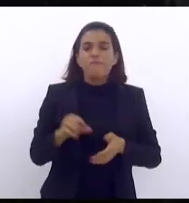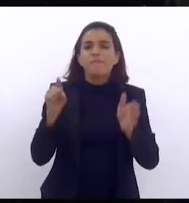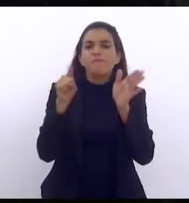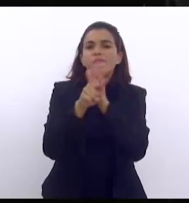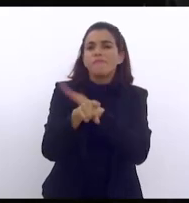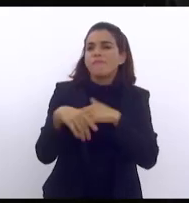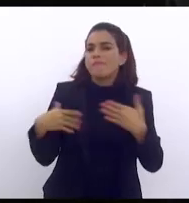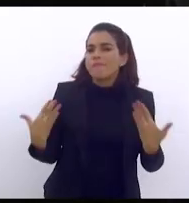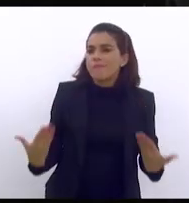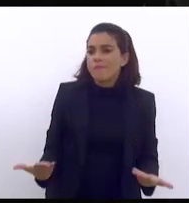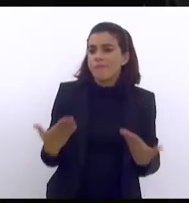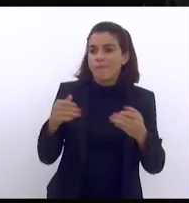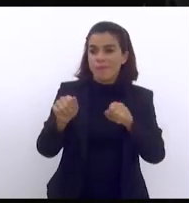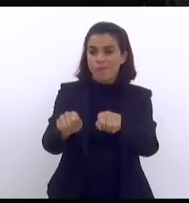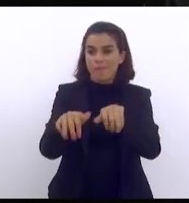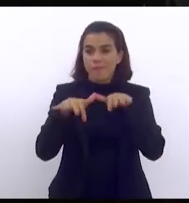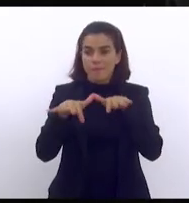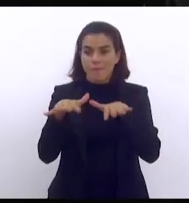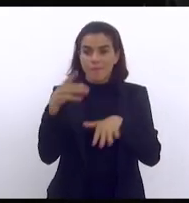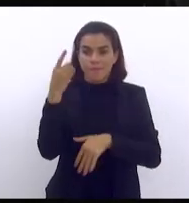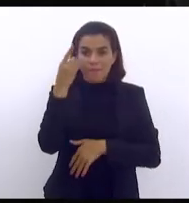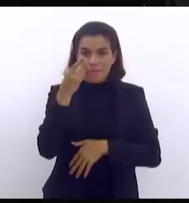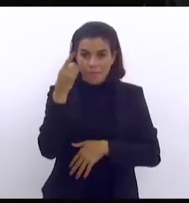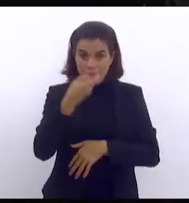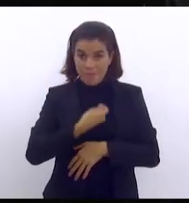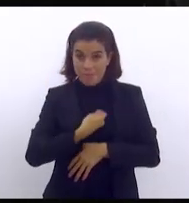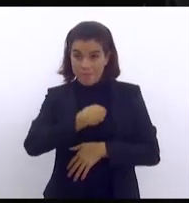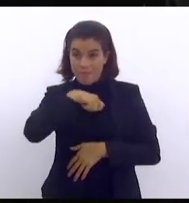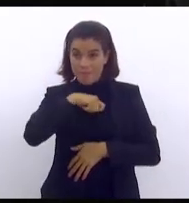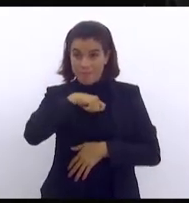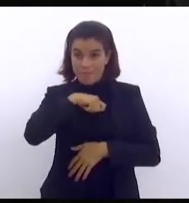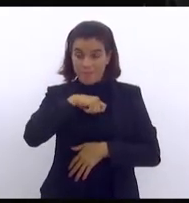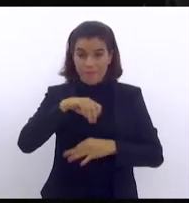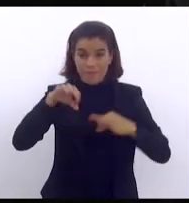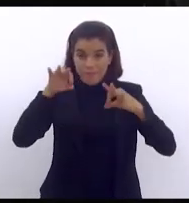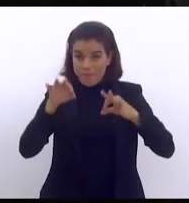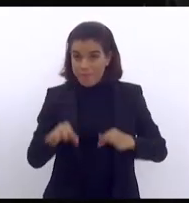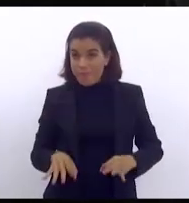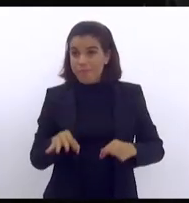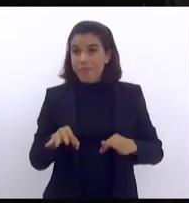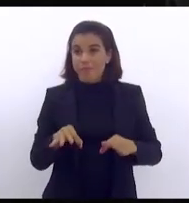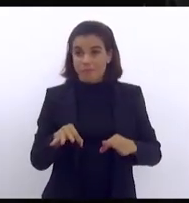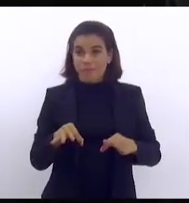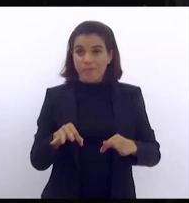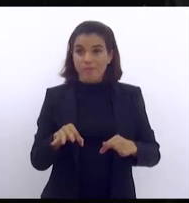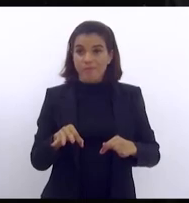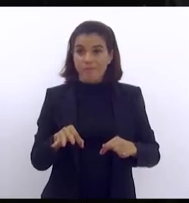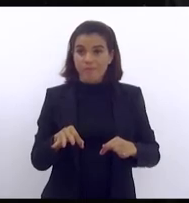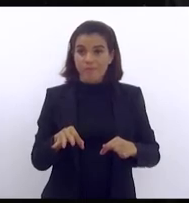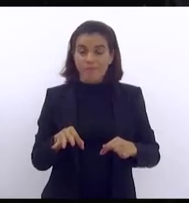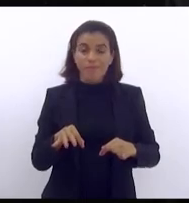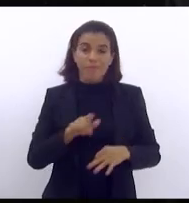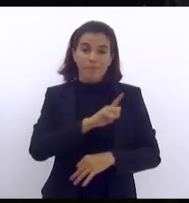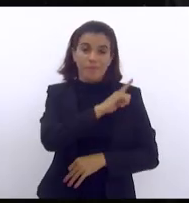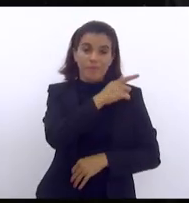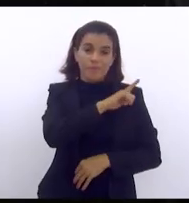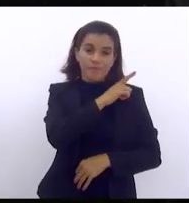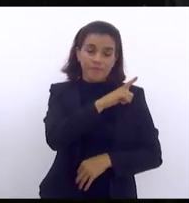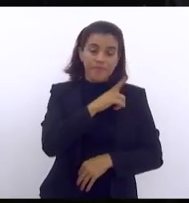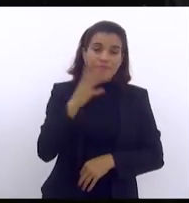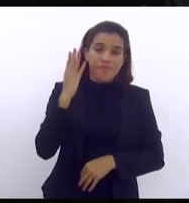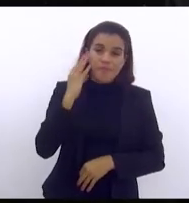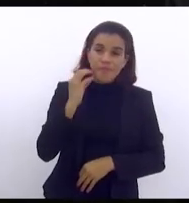que esse parlamento fiscaliza a contento a gestão do senhor